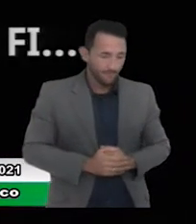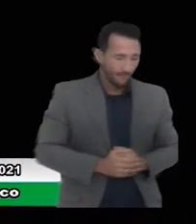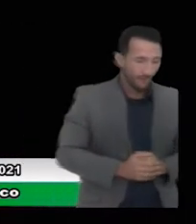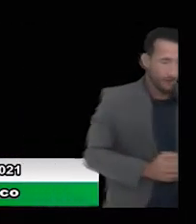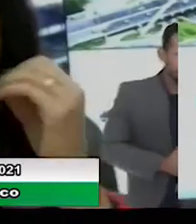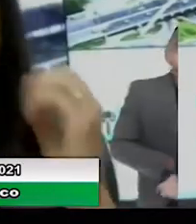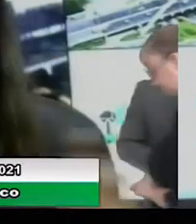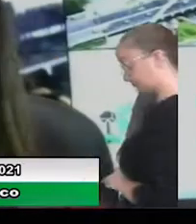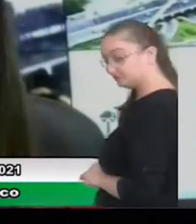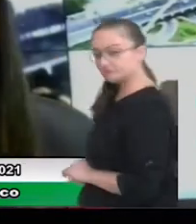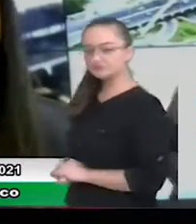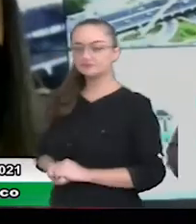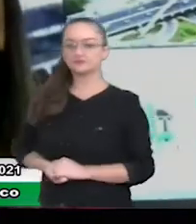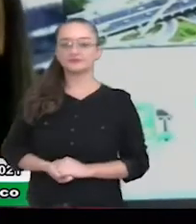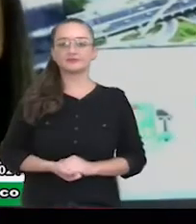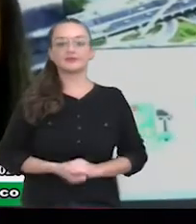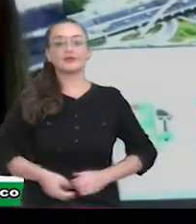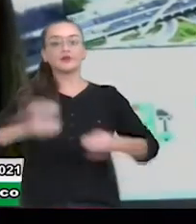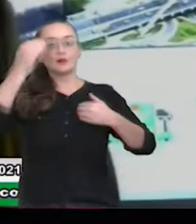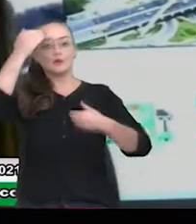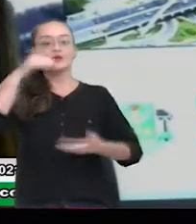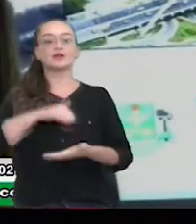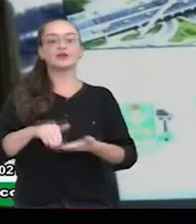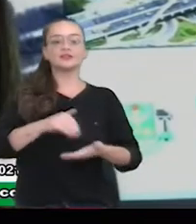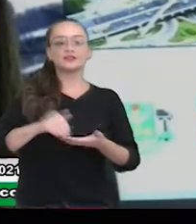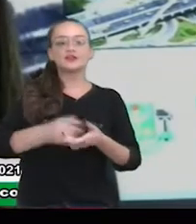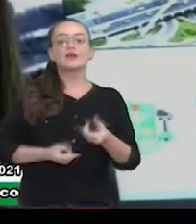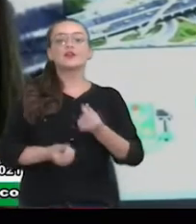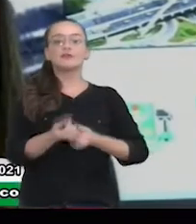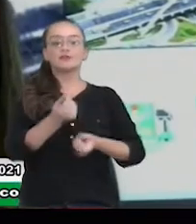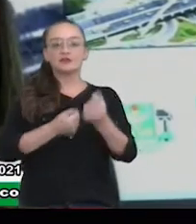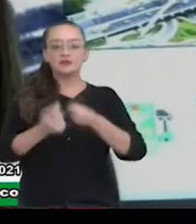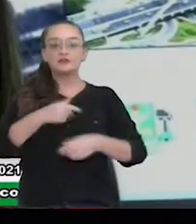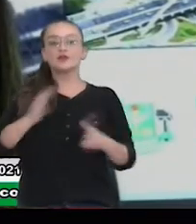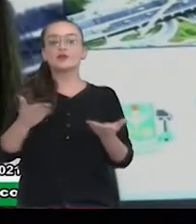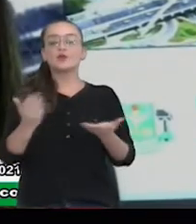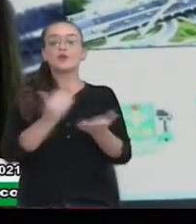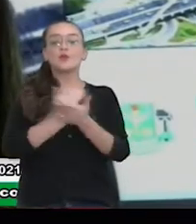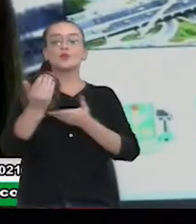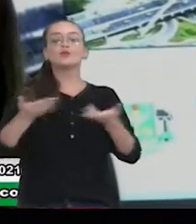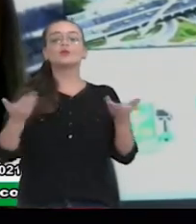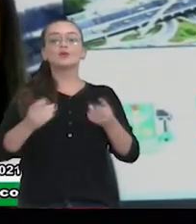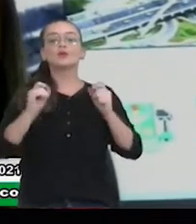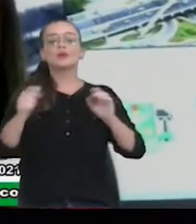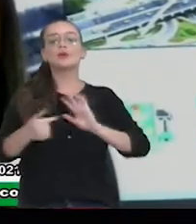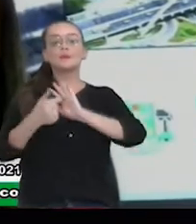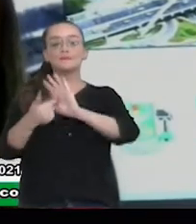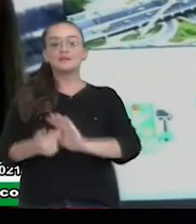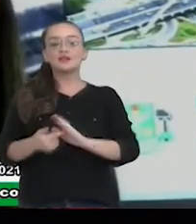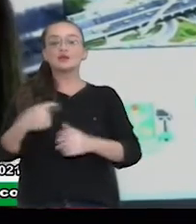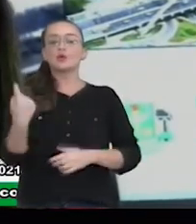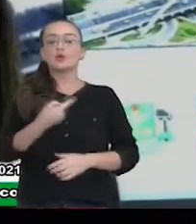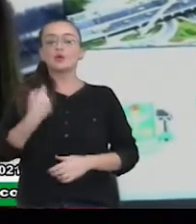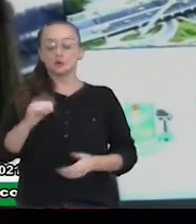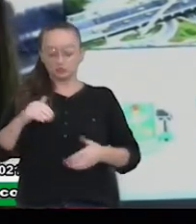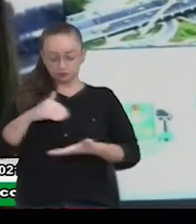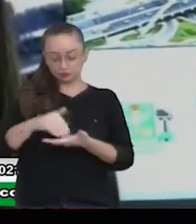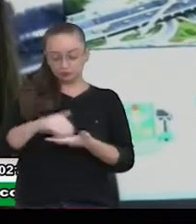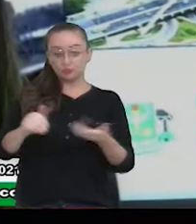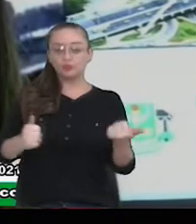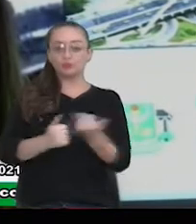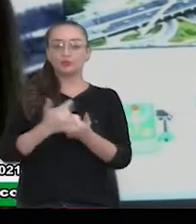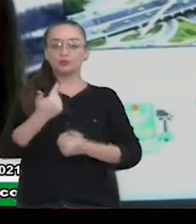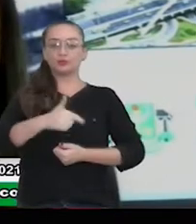Muito obrigada, secretário de Finanças, Bruno Mancini. Nós iniciaremos agora a apresentação com a nossa subsecretária do